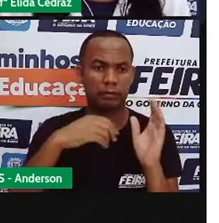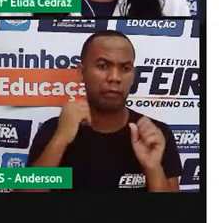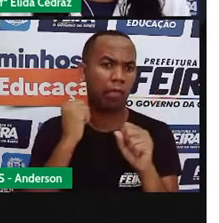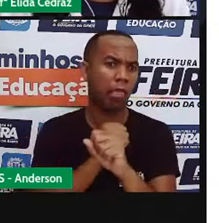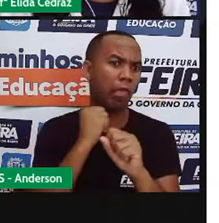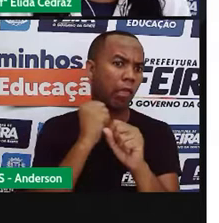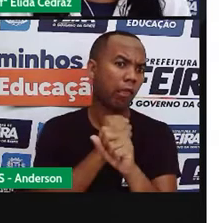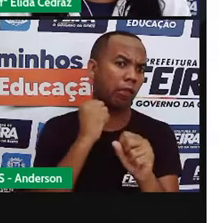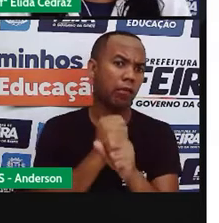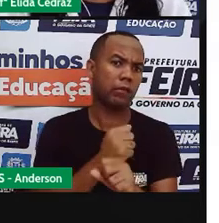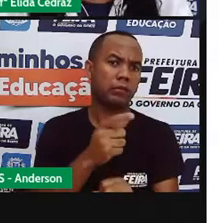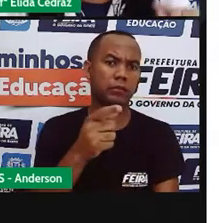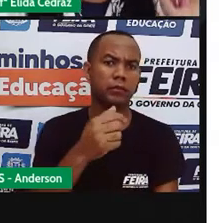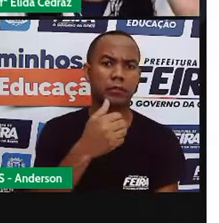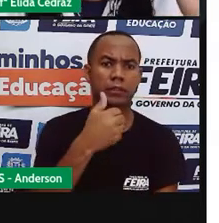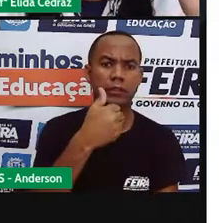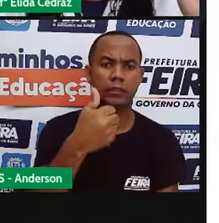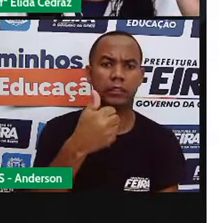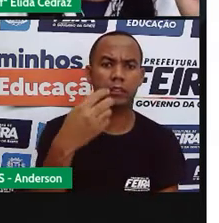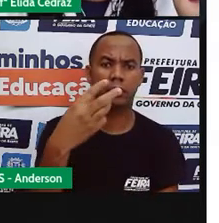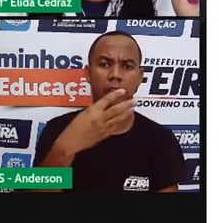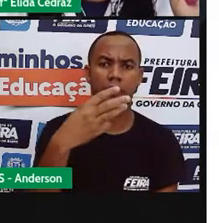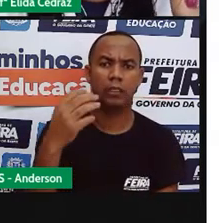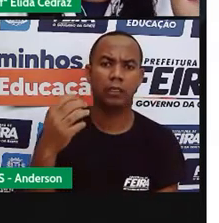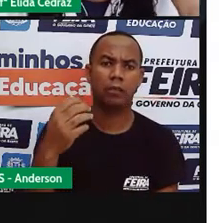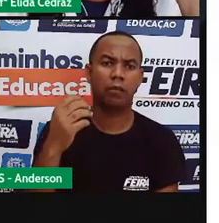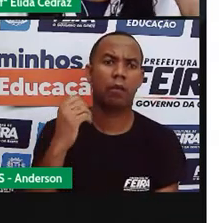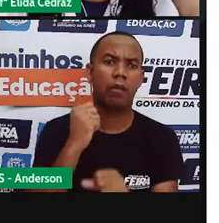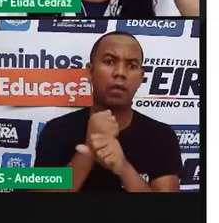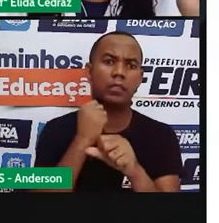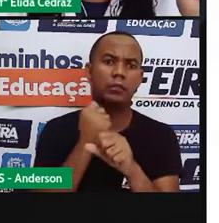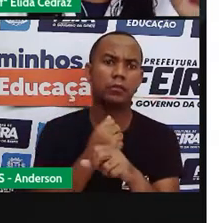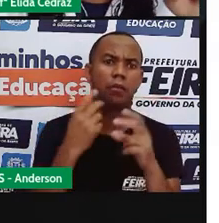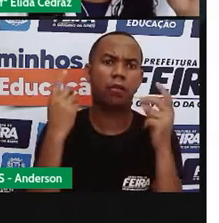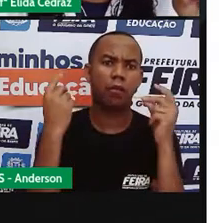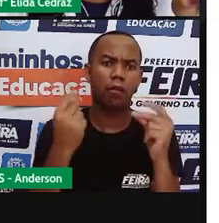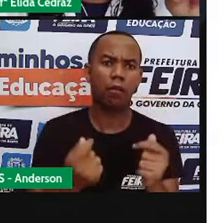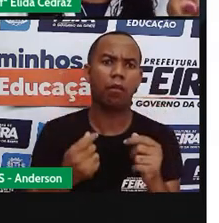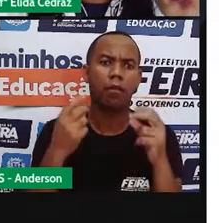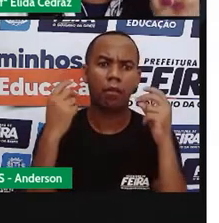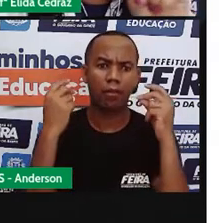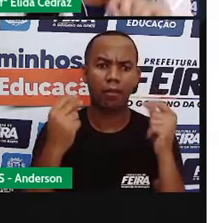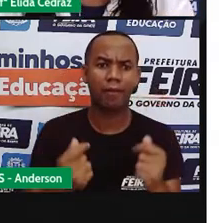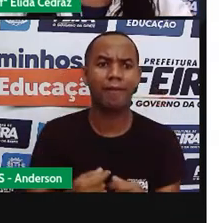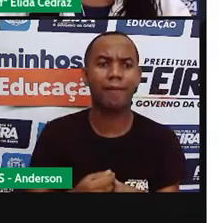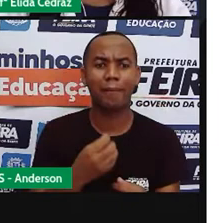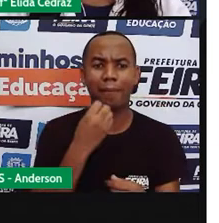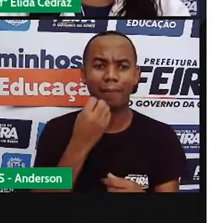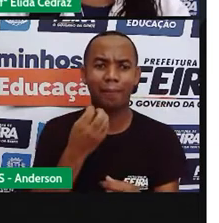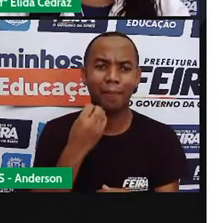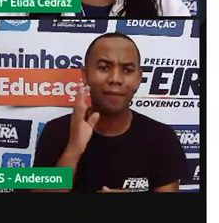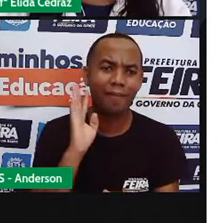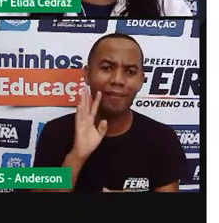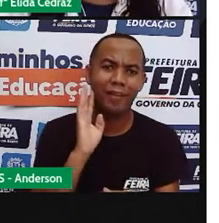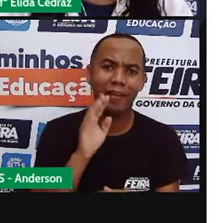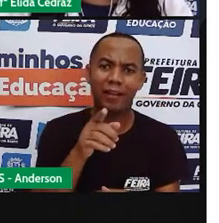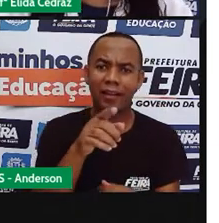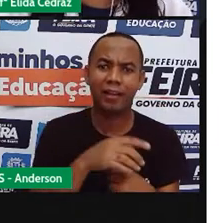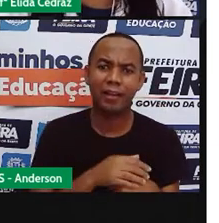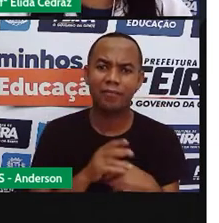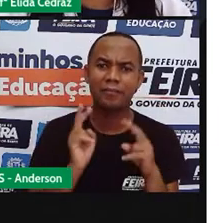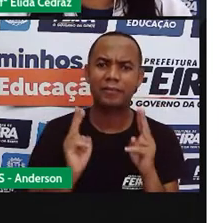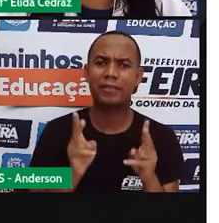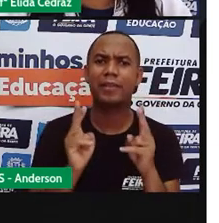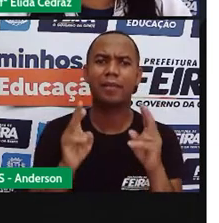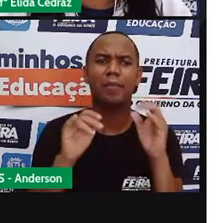anos. Aí você vê a hashtag lá em cima, hashtag DP 130 anos. A gente